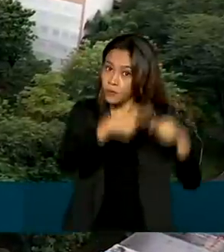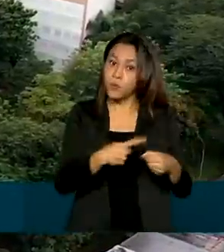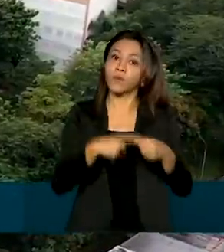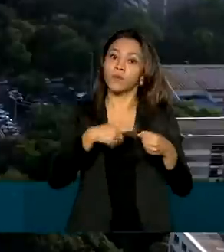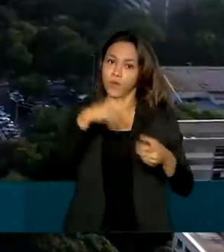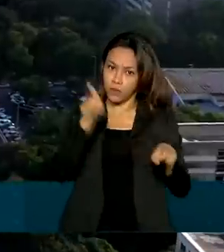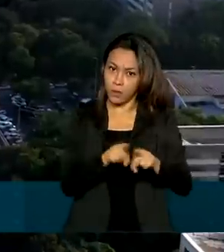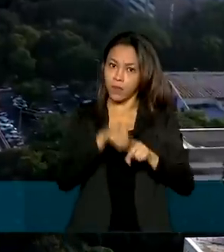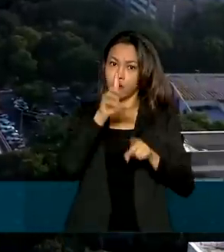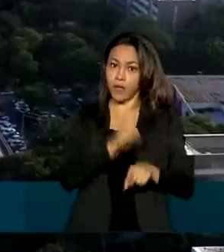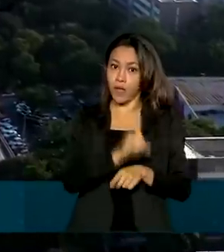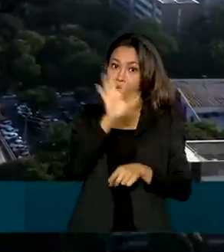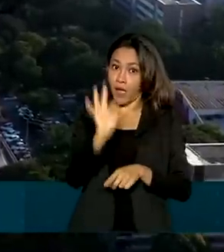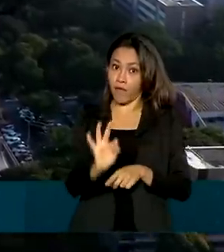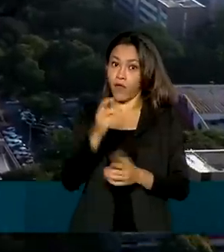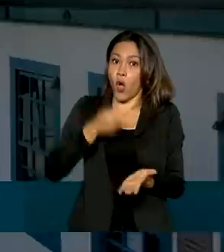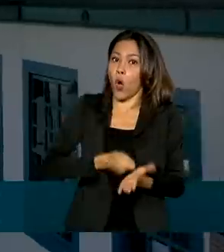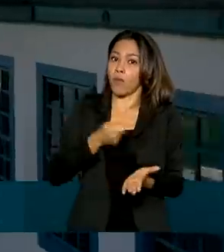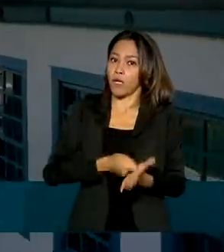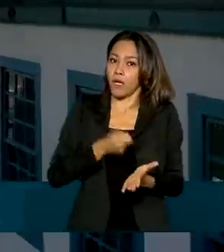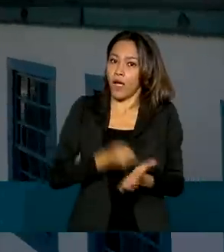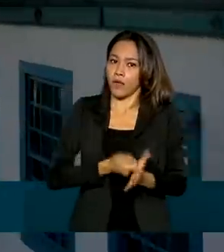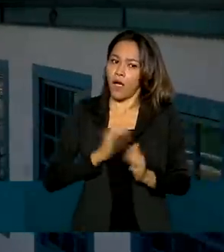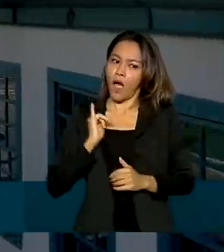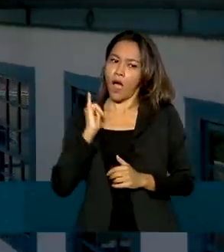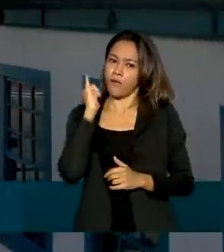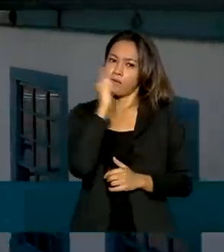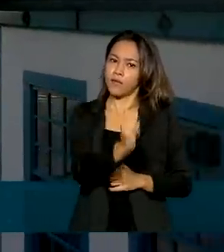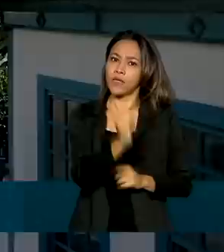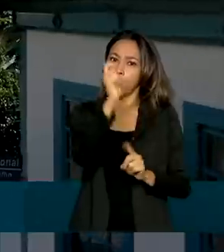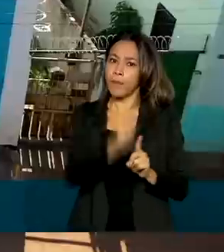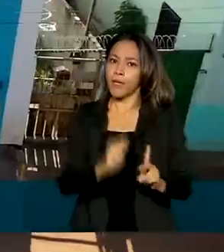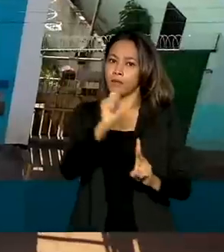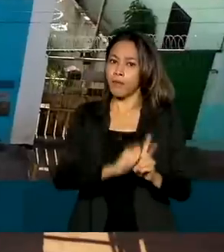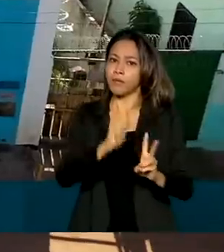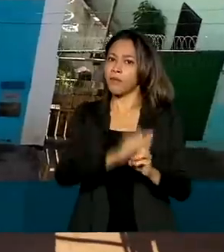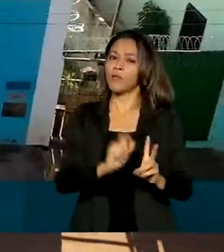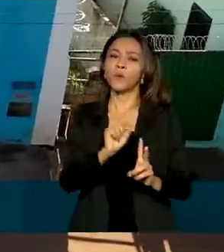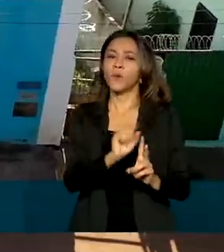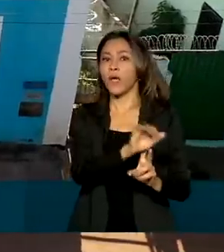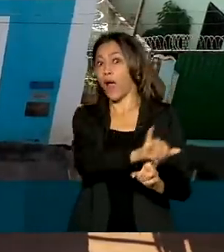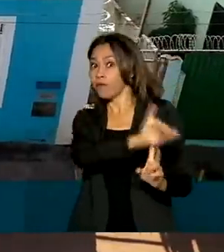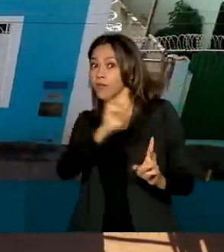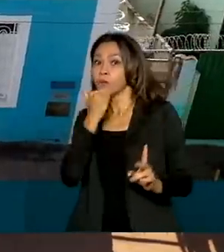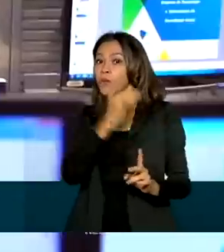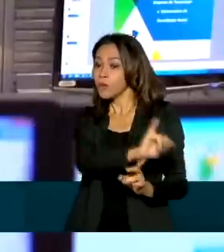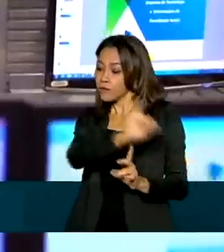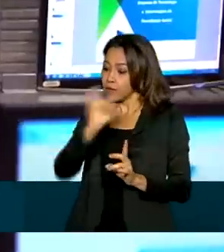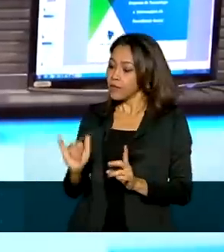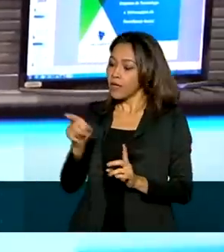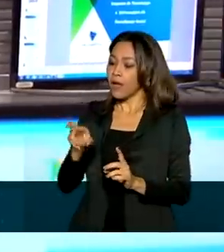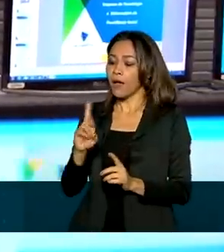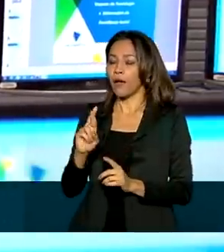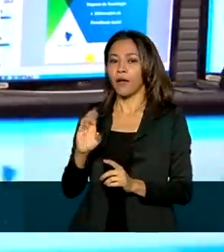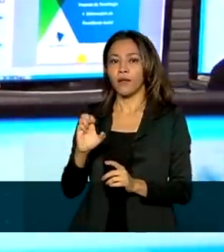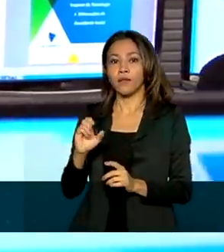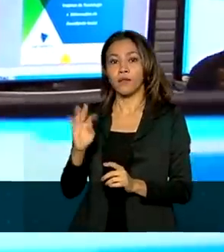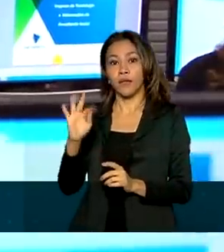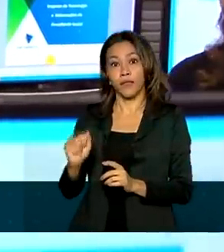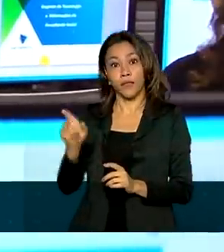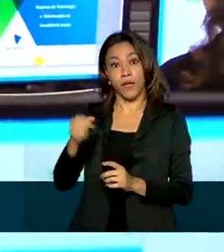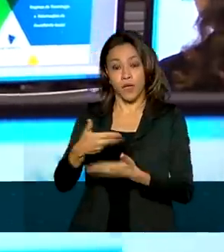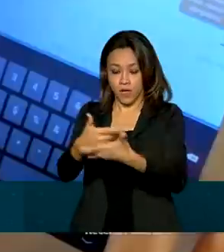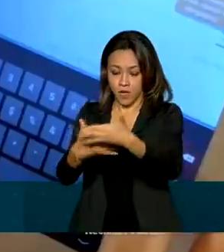do Distrito Federal são obrigadas a comunicar mensalmente à Receita a lista de concessão de alvarás de construção